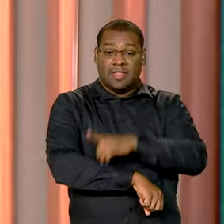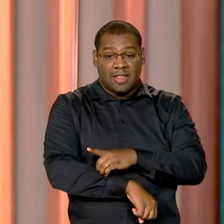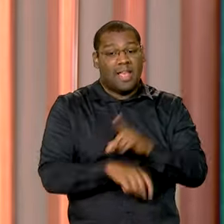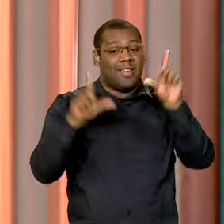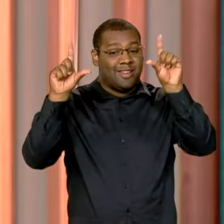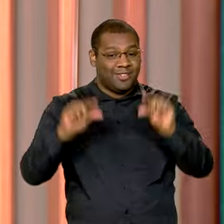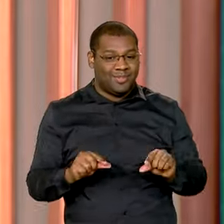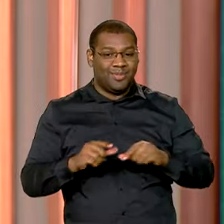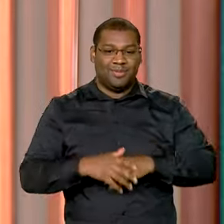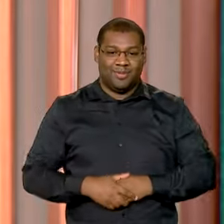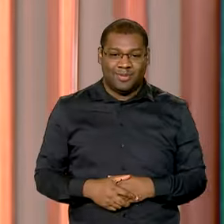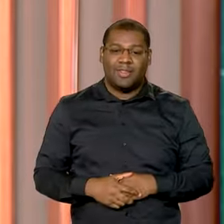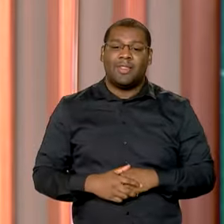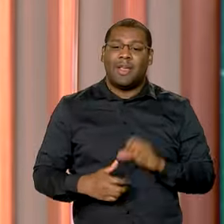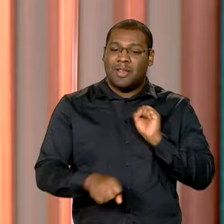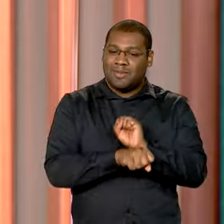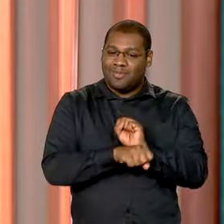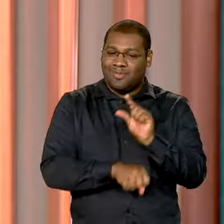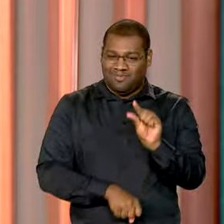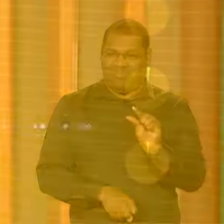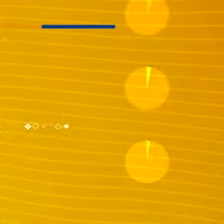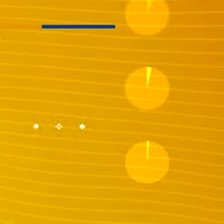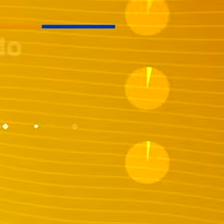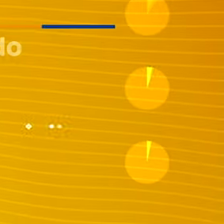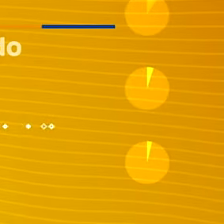nos casos de dengue. E a gente volta já, já.